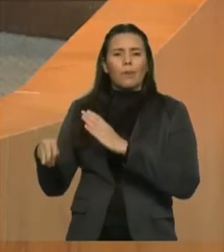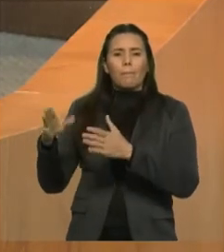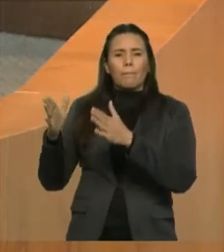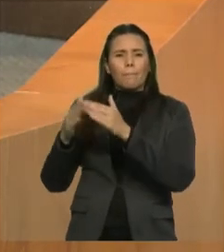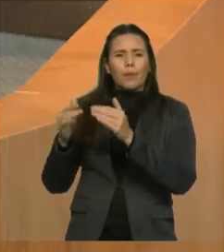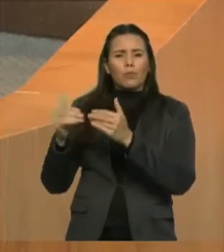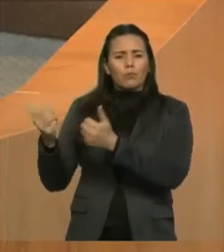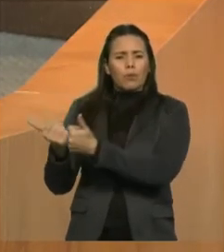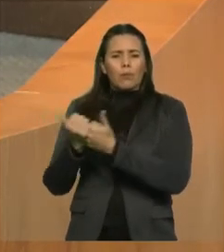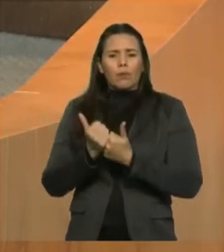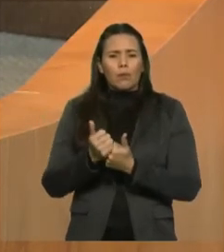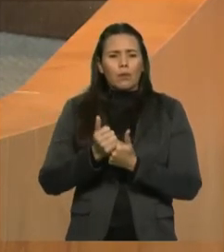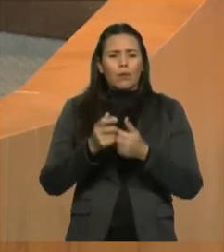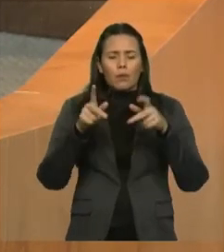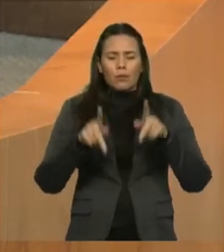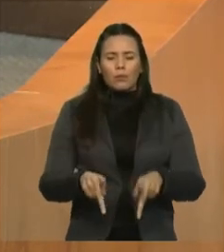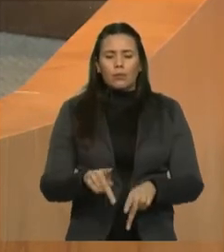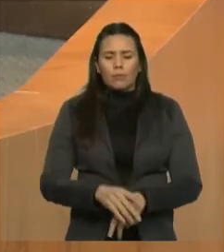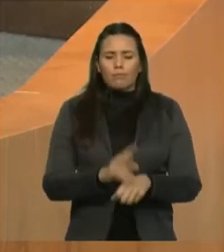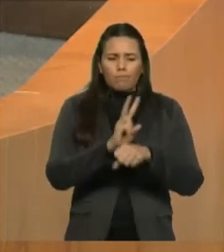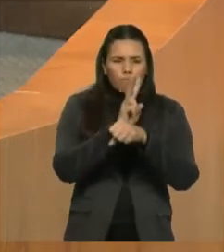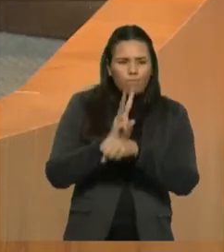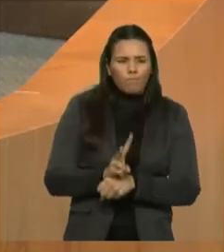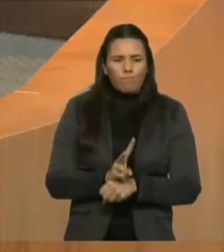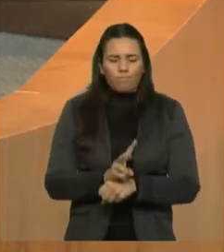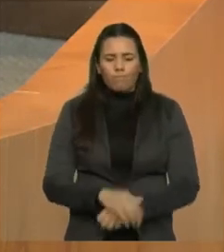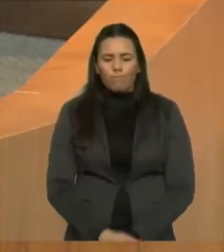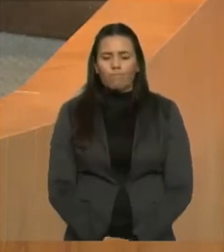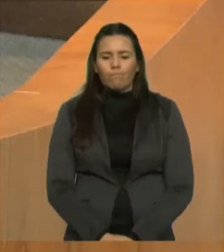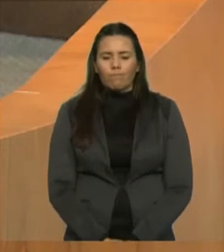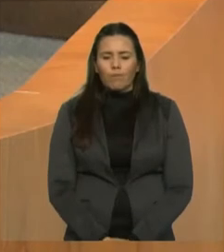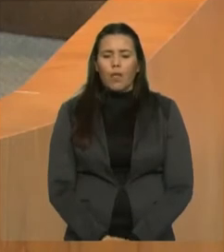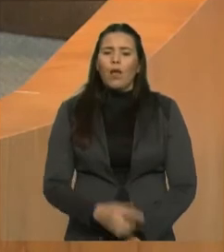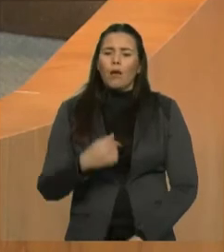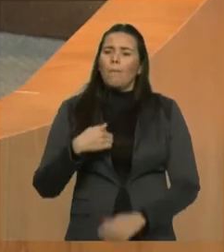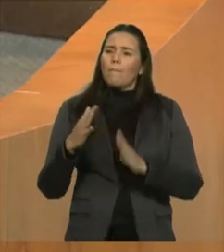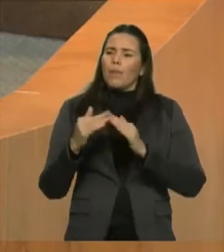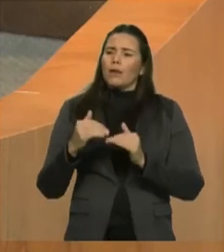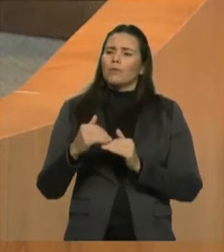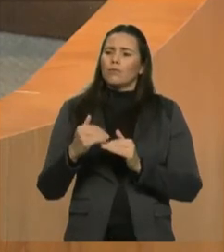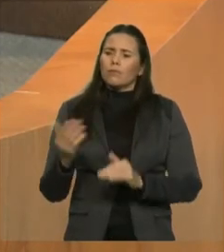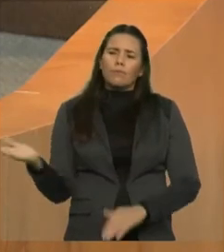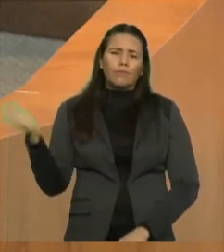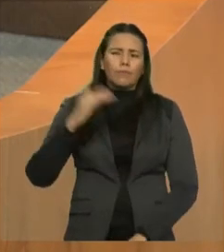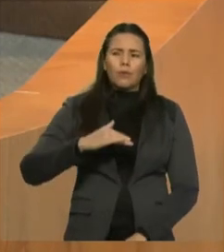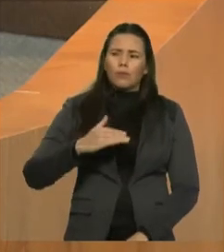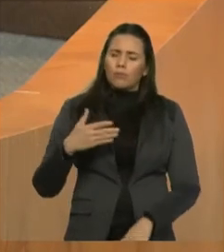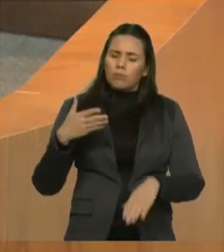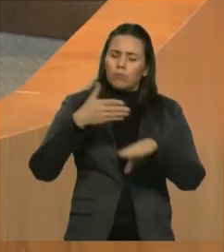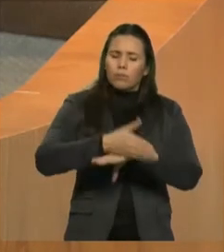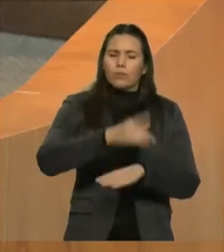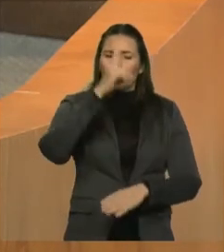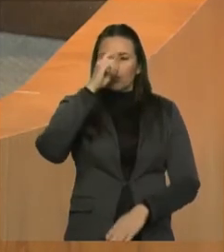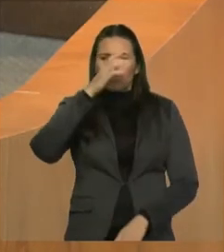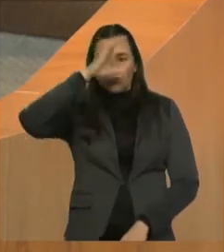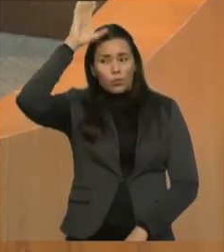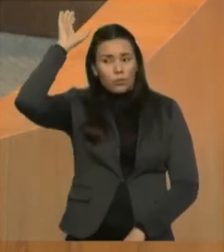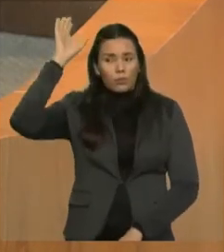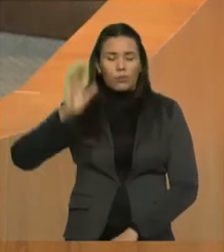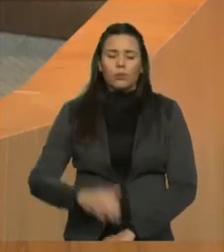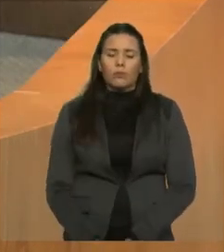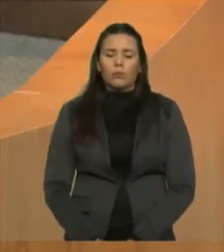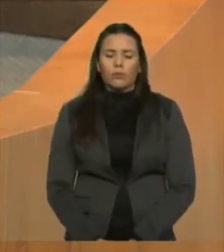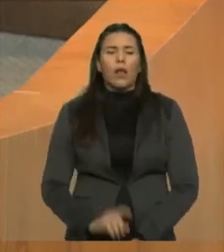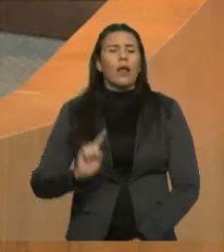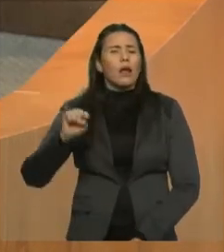uma visita de inspeção, de fiscalização, lá no Hospital de Chapadinha. Vamos também percorrer mais alguns